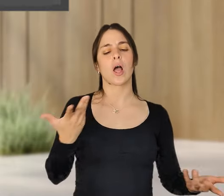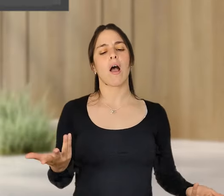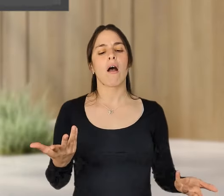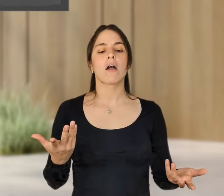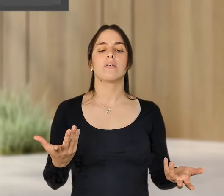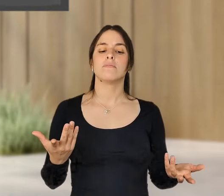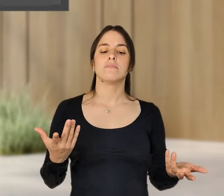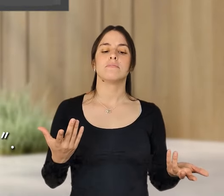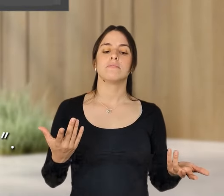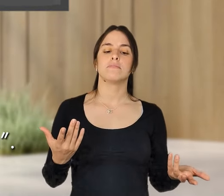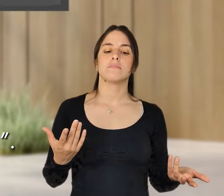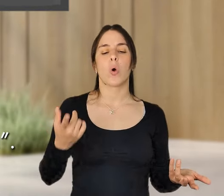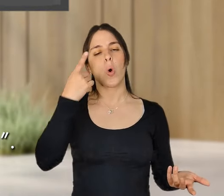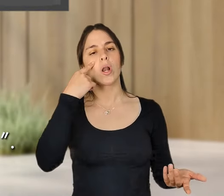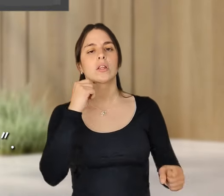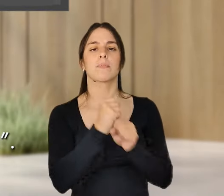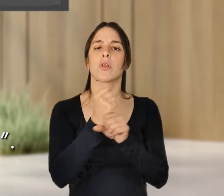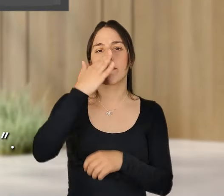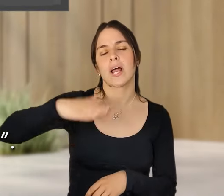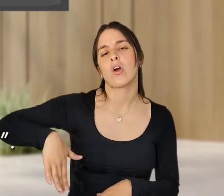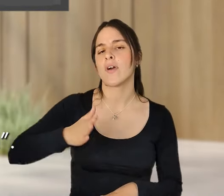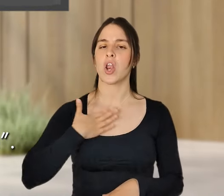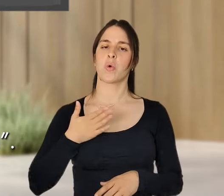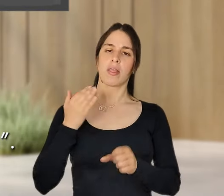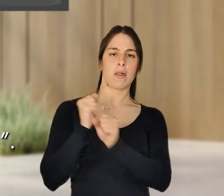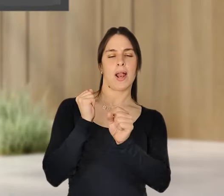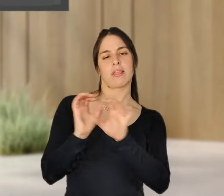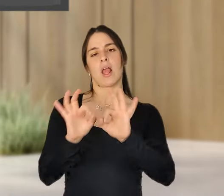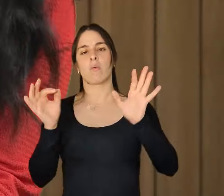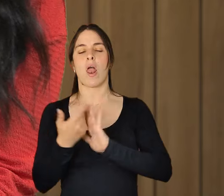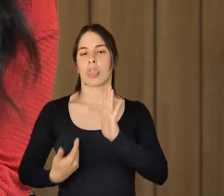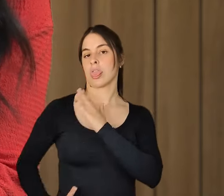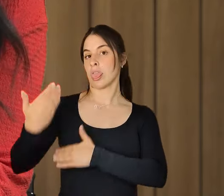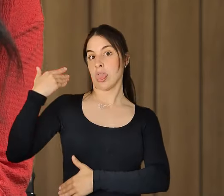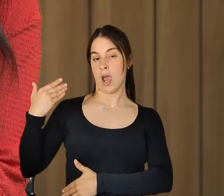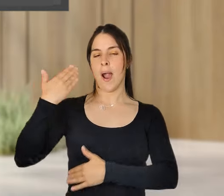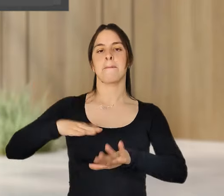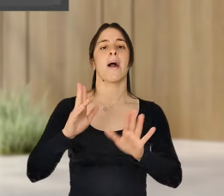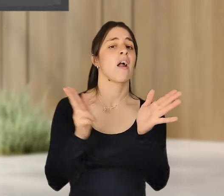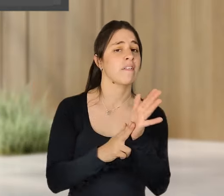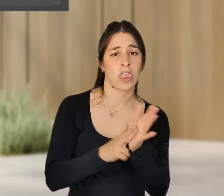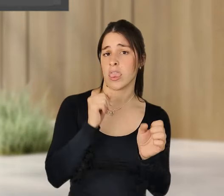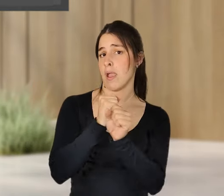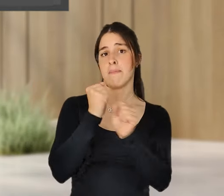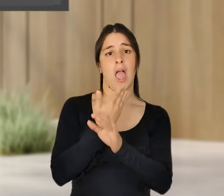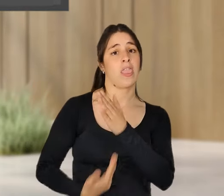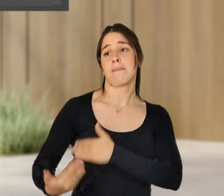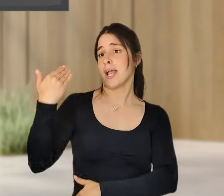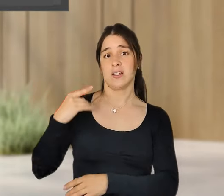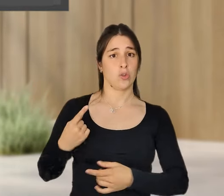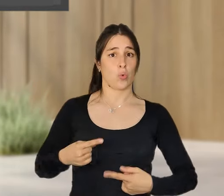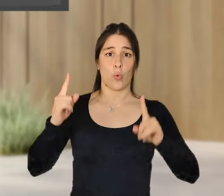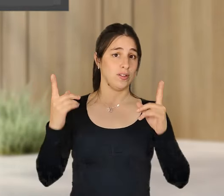os trabalhadores mais novos já não querem trabalhar como antigamente, mas a verdade é que os trabalhos já não são como antigamente.